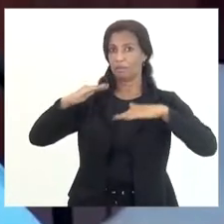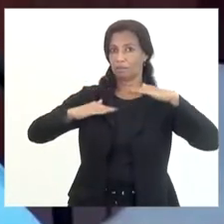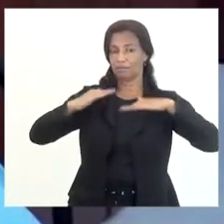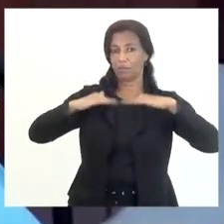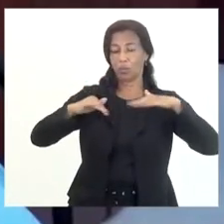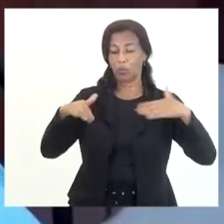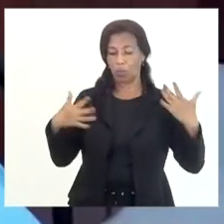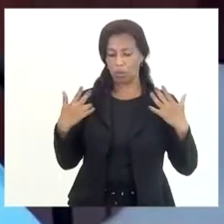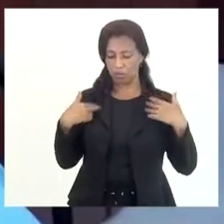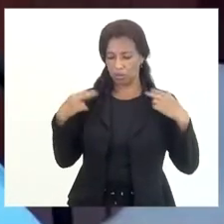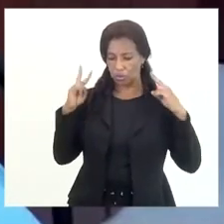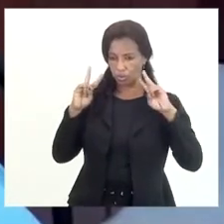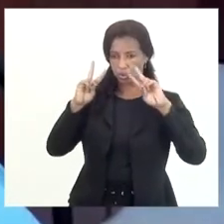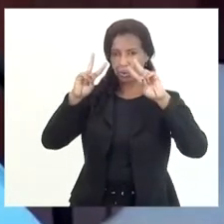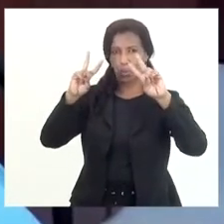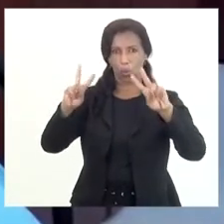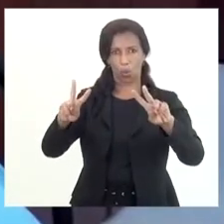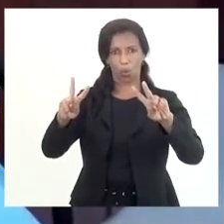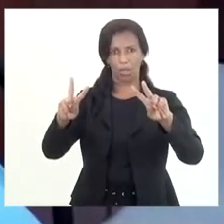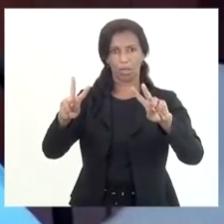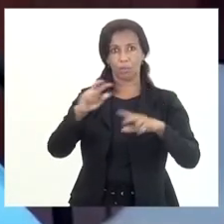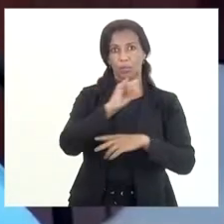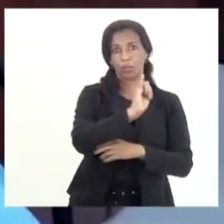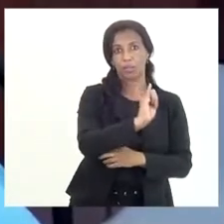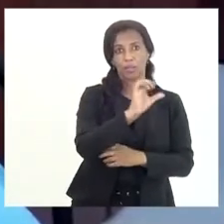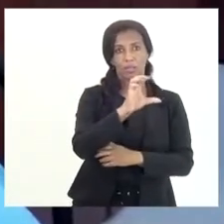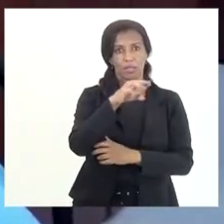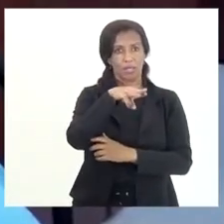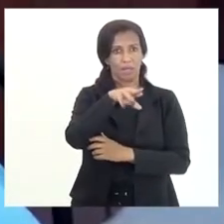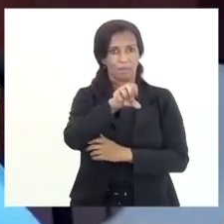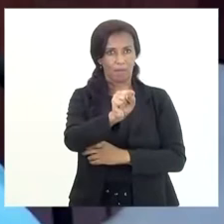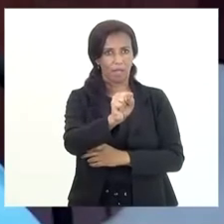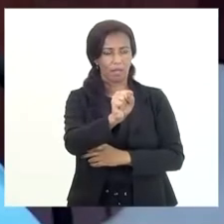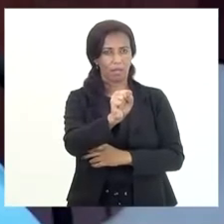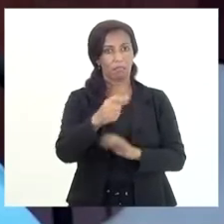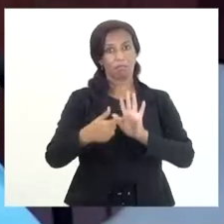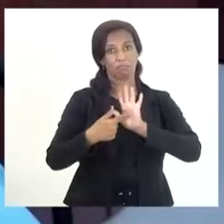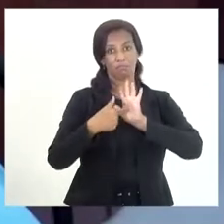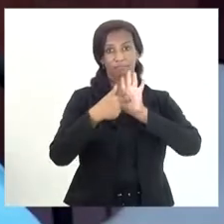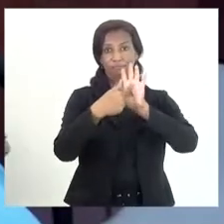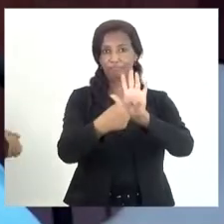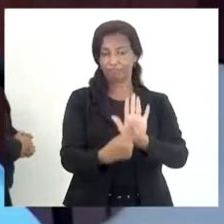quando a gente olha para a natureza ICMS, ela representa